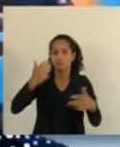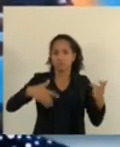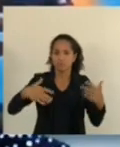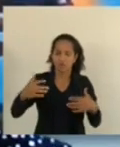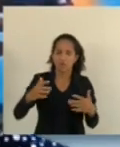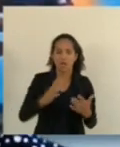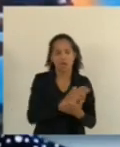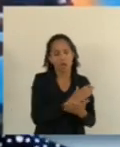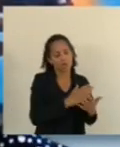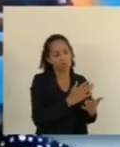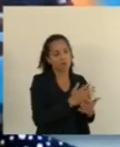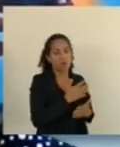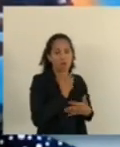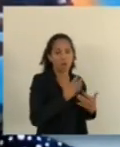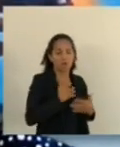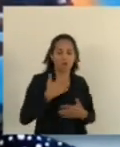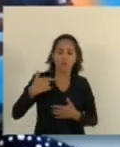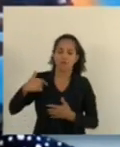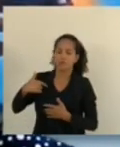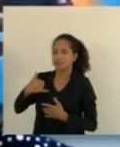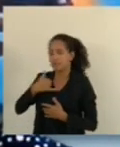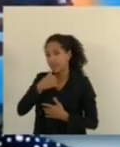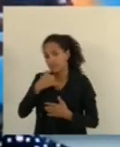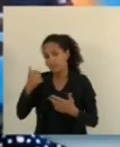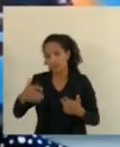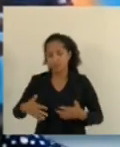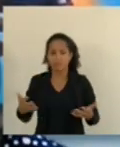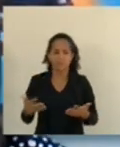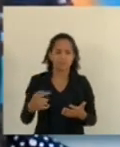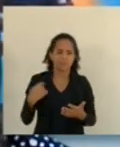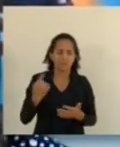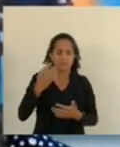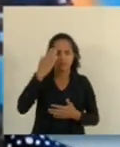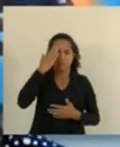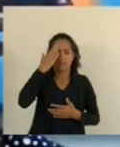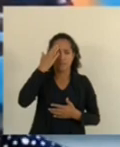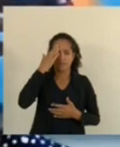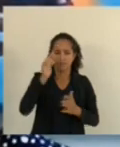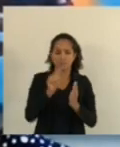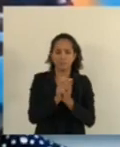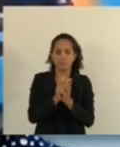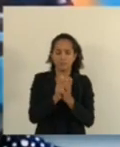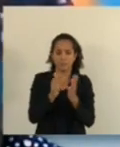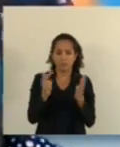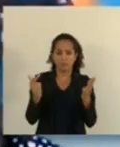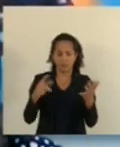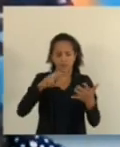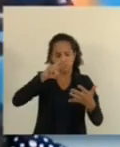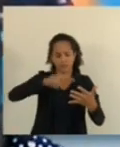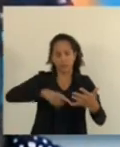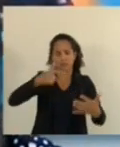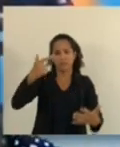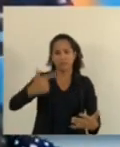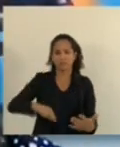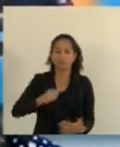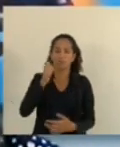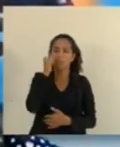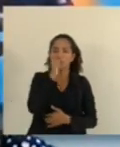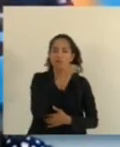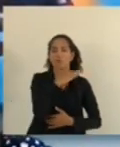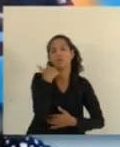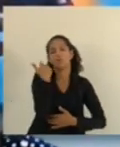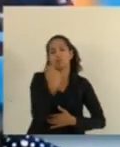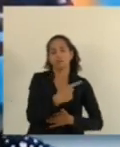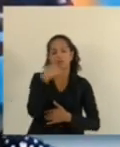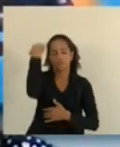alegre, mas nós abrimos o jornal e mais mortes de mulheres no Espírito